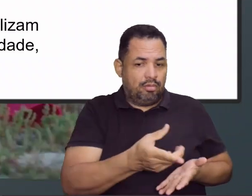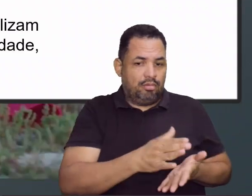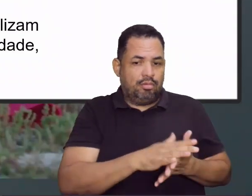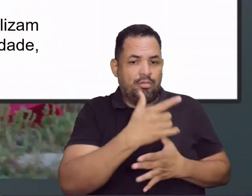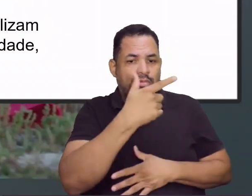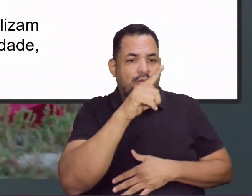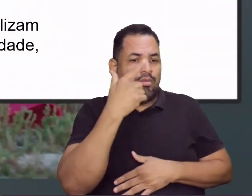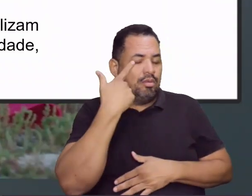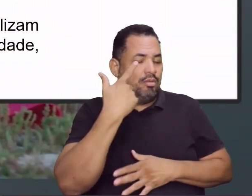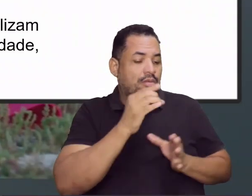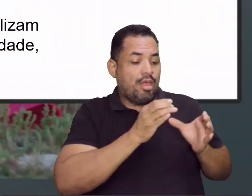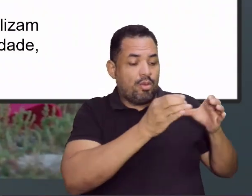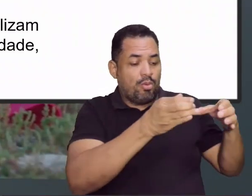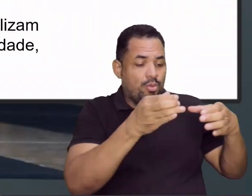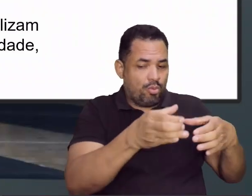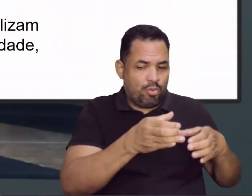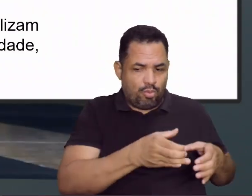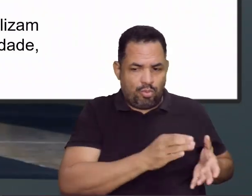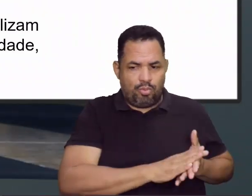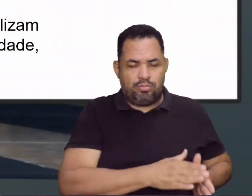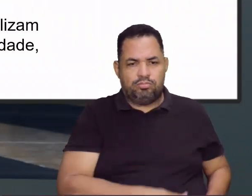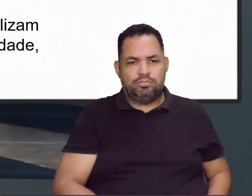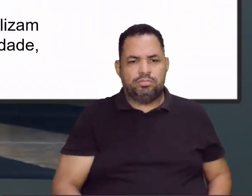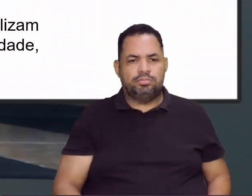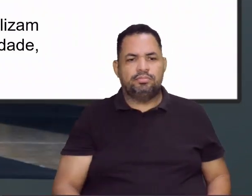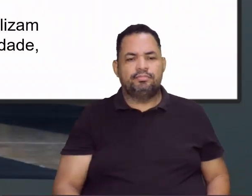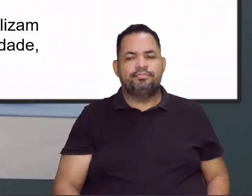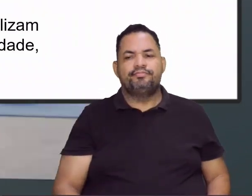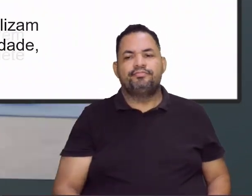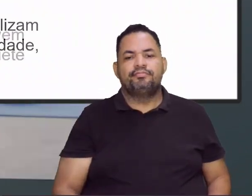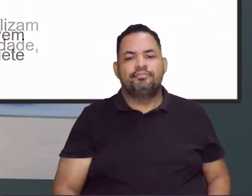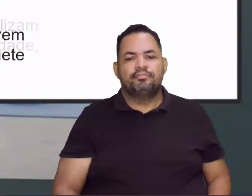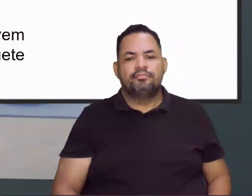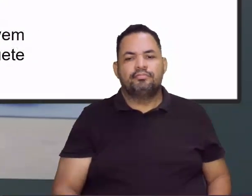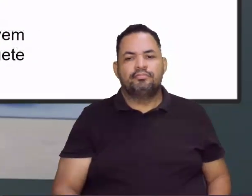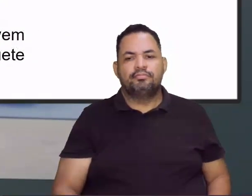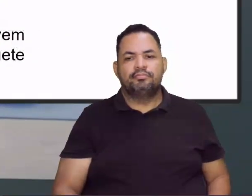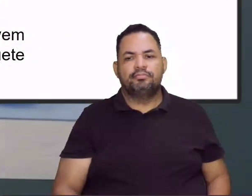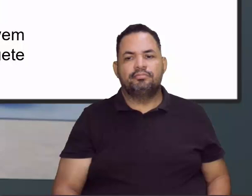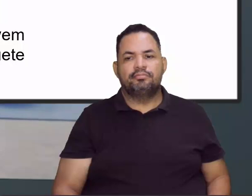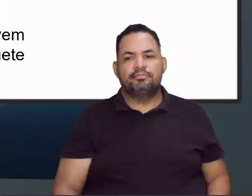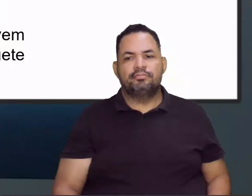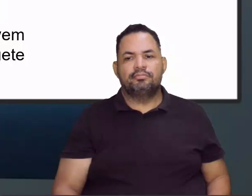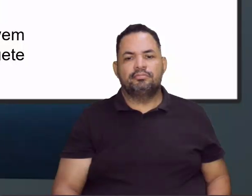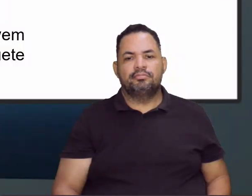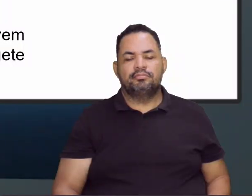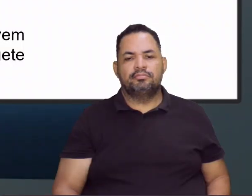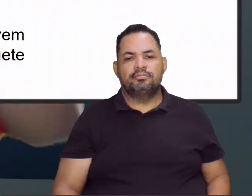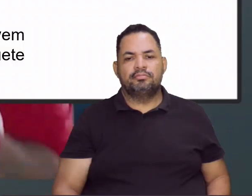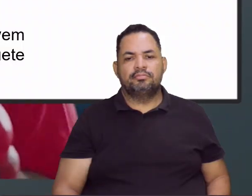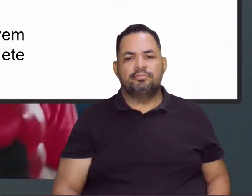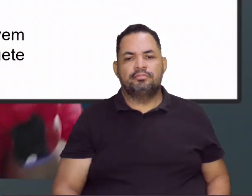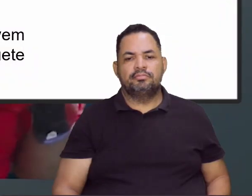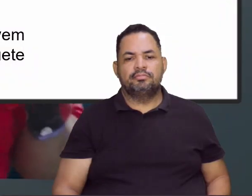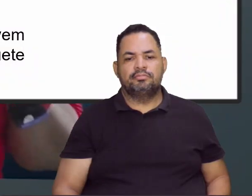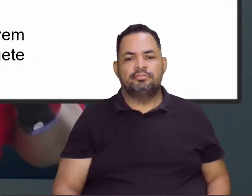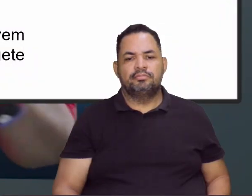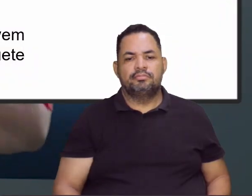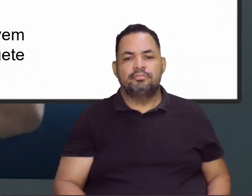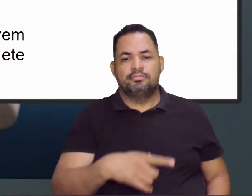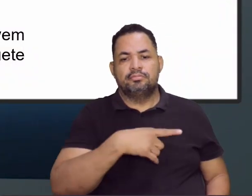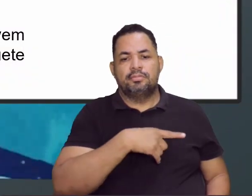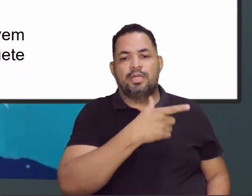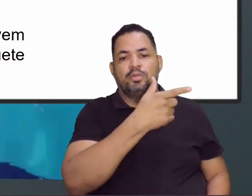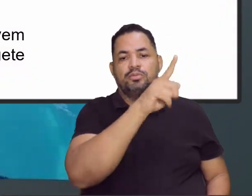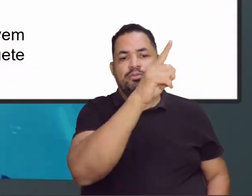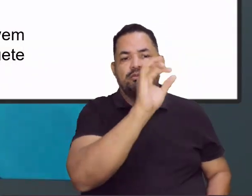consegue ver categorias, né, semelhanças nos jogos. Tudo bem? Que bom, então! Outro grupo que